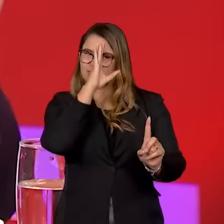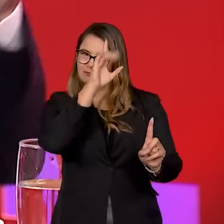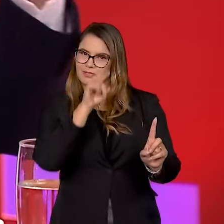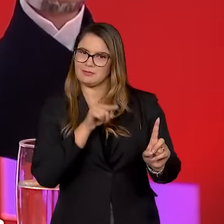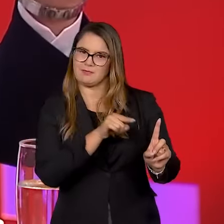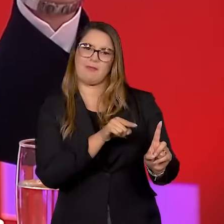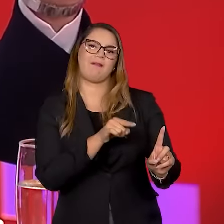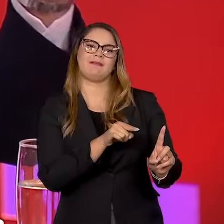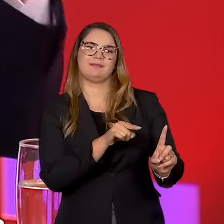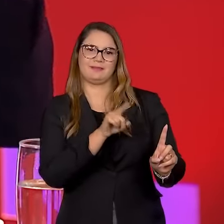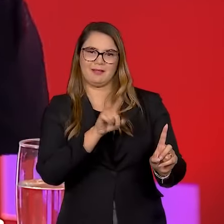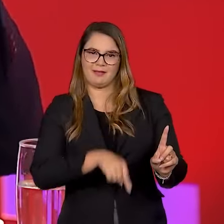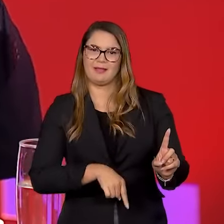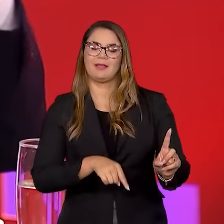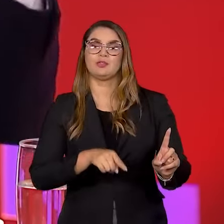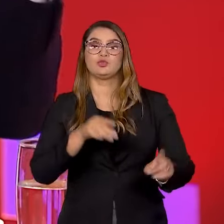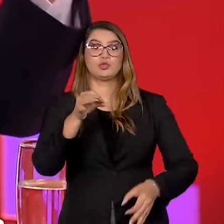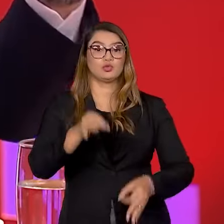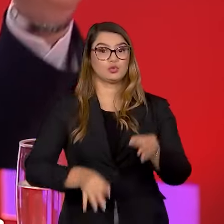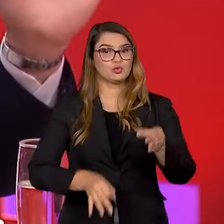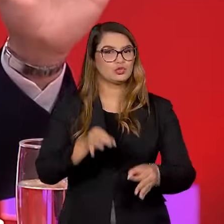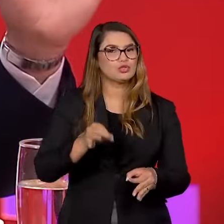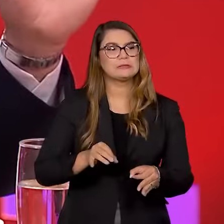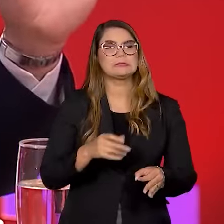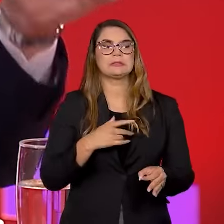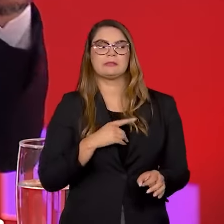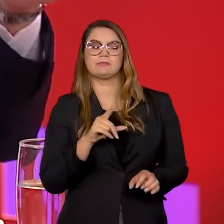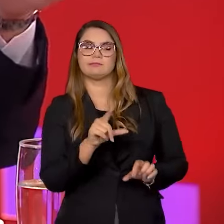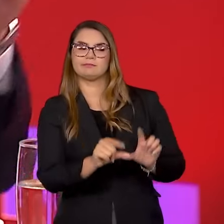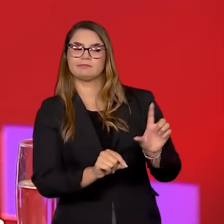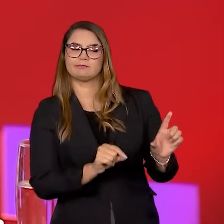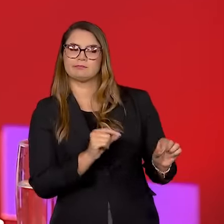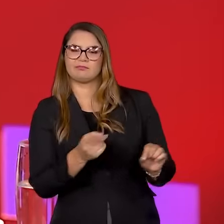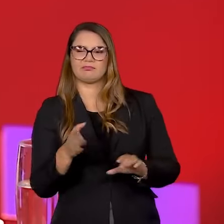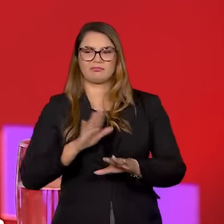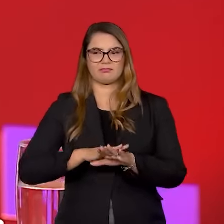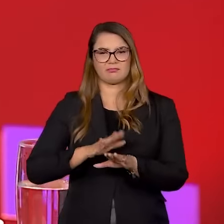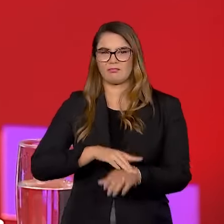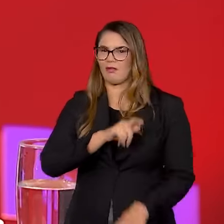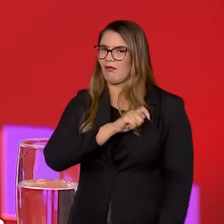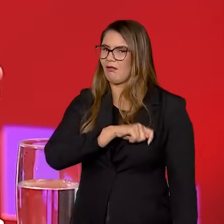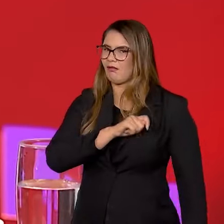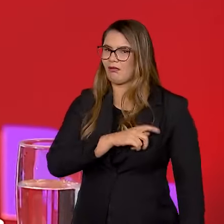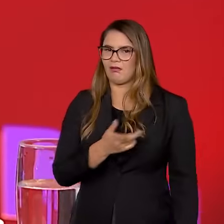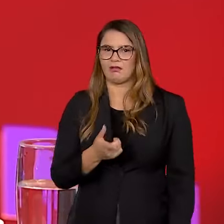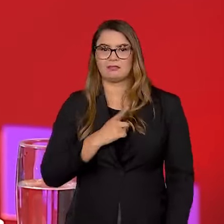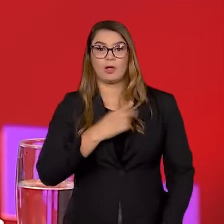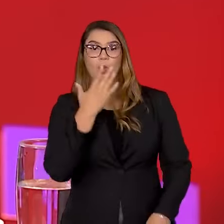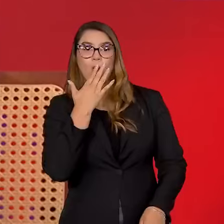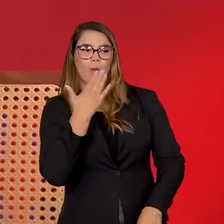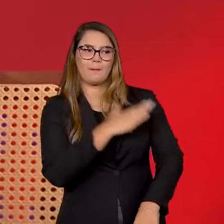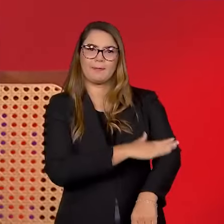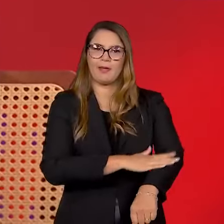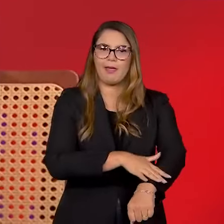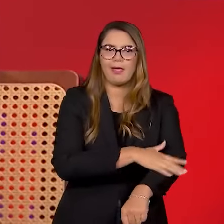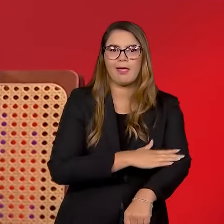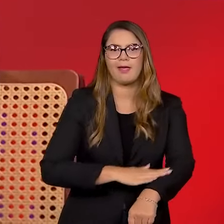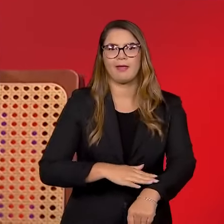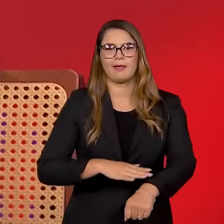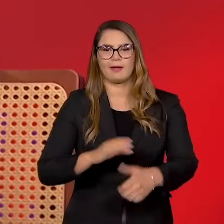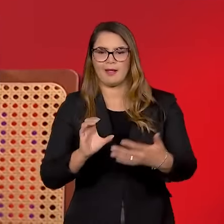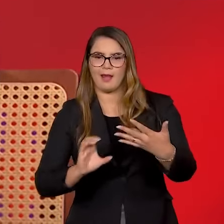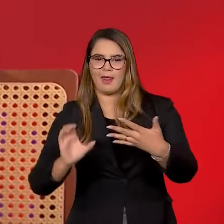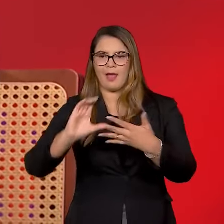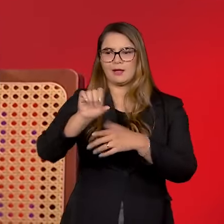Um alvo preferencial de uma justiça que costuma ser seletiva e perversa, né? A gente sabe que tem cor de pele, a gente sabe que tem classe